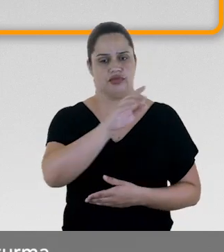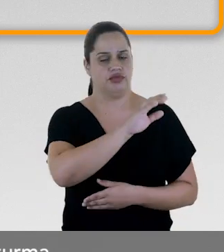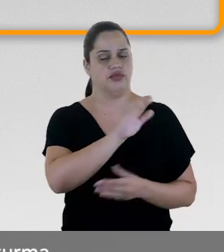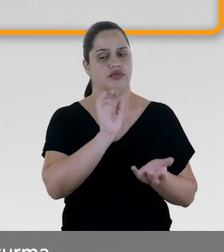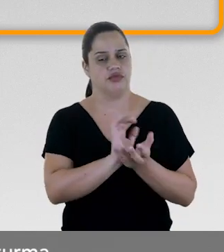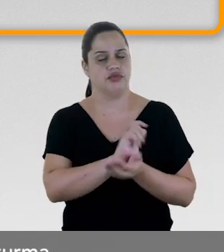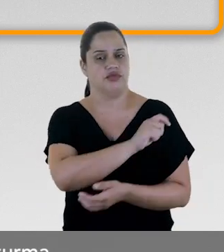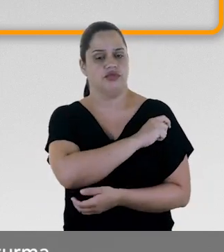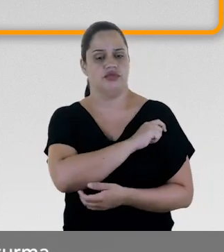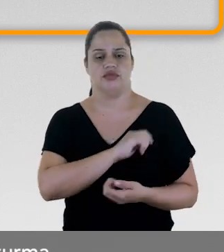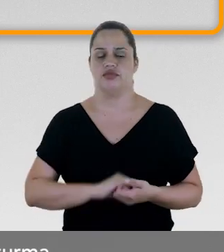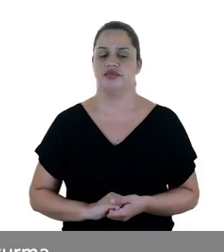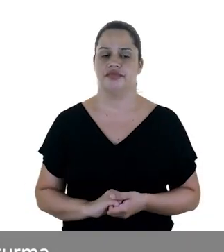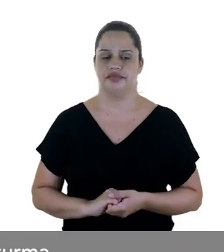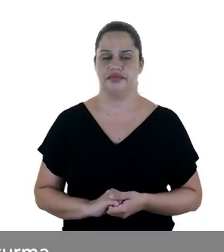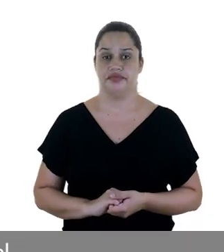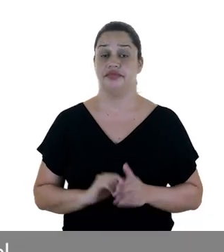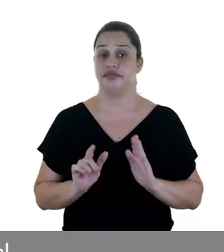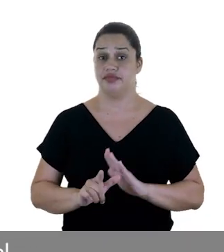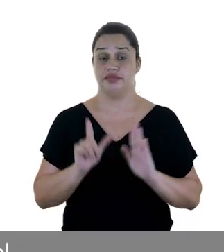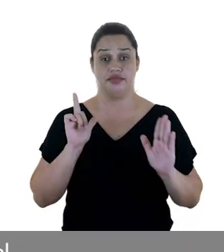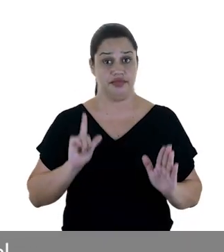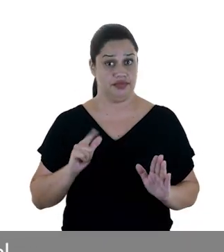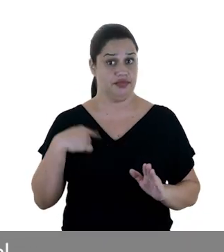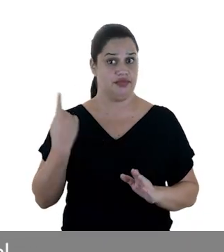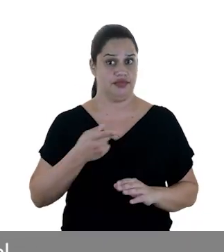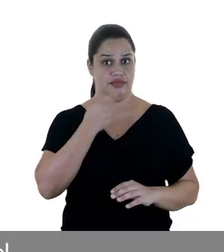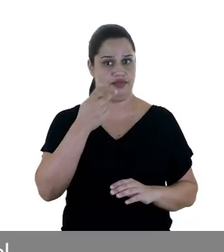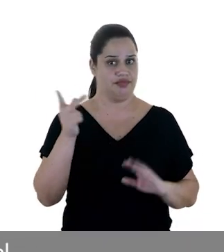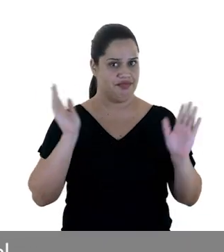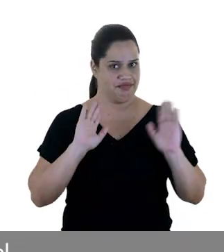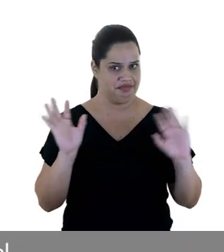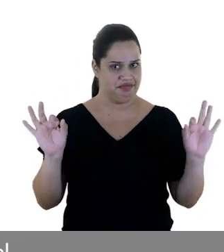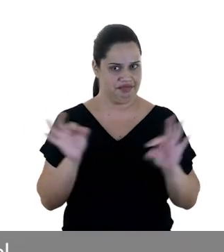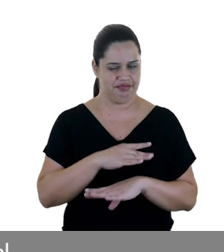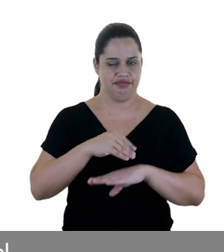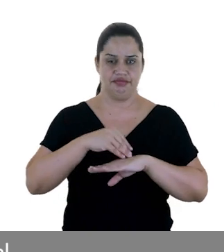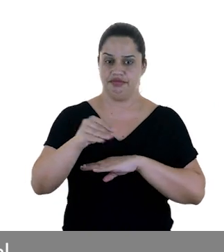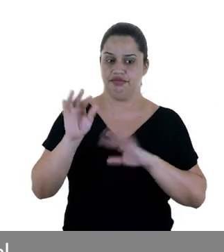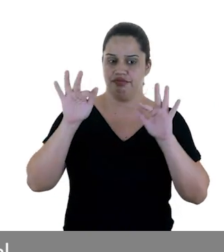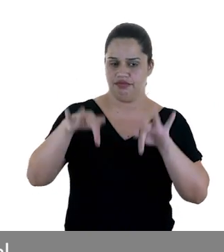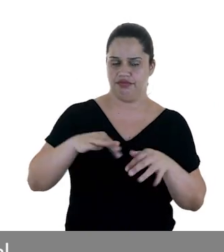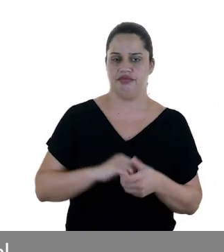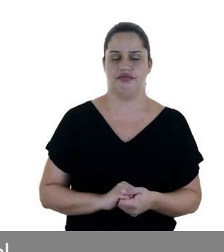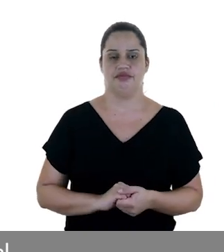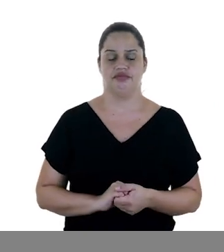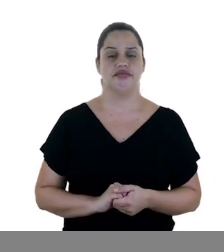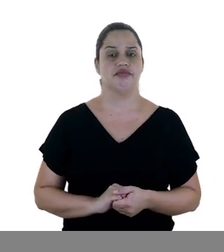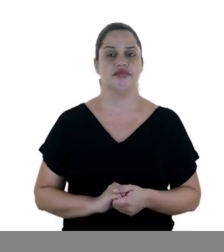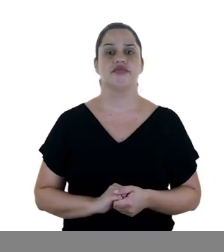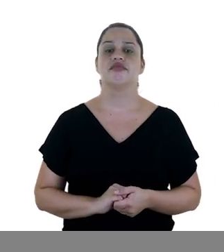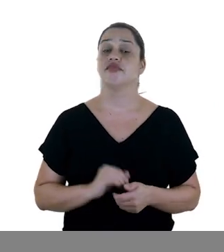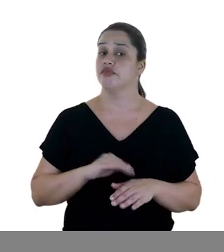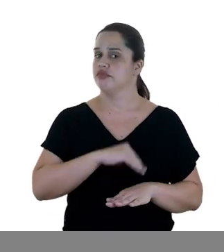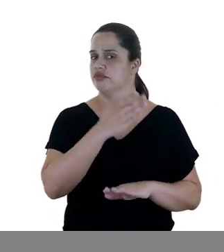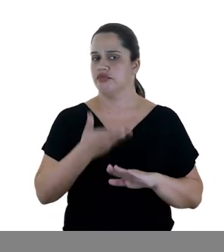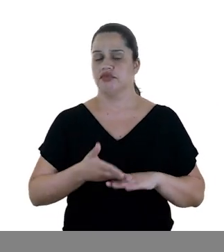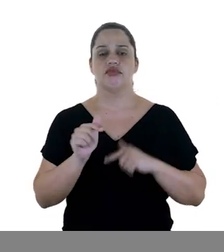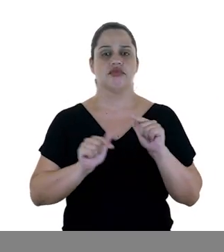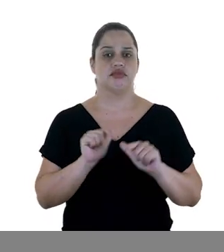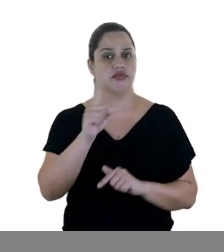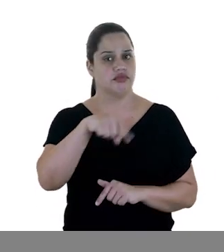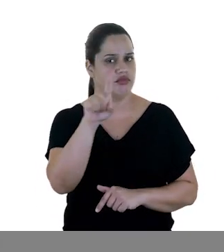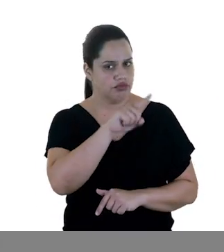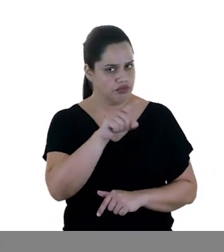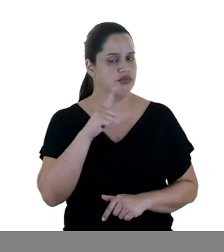restante da turma. Antes de nos despedirmos, um lembrete final. Durante todo esse